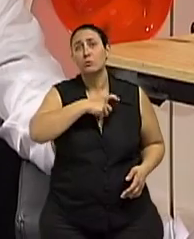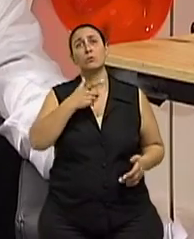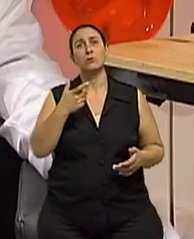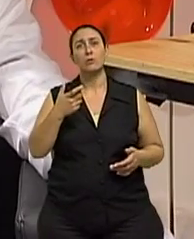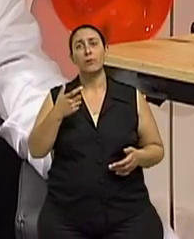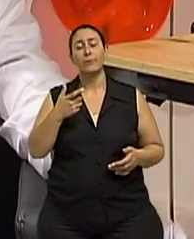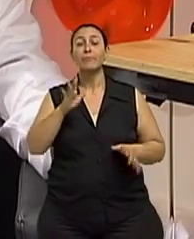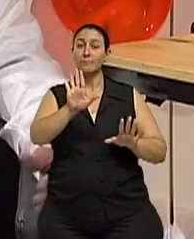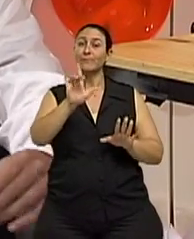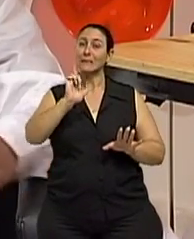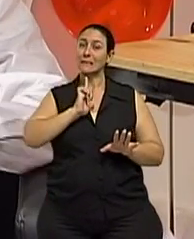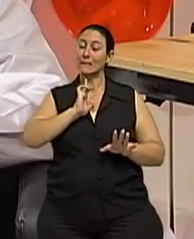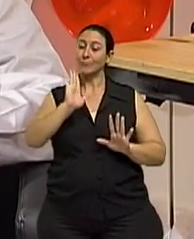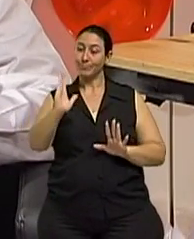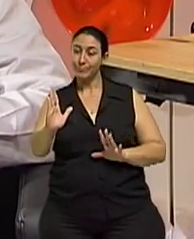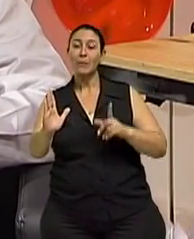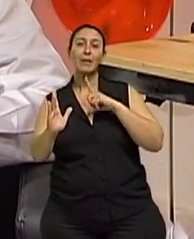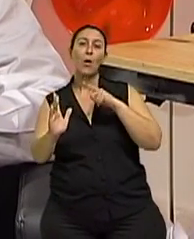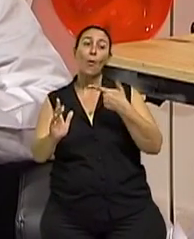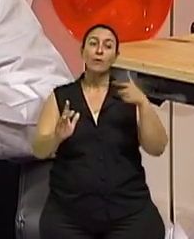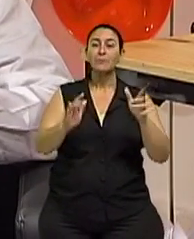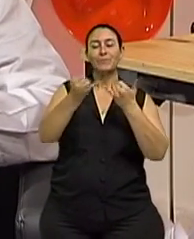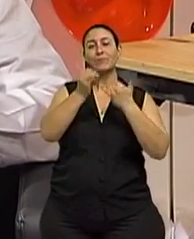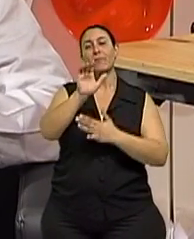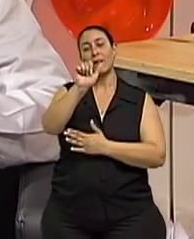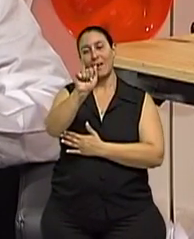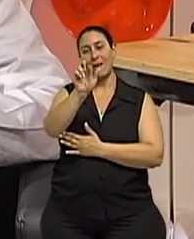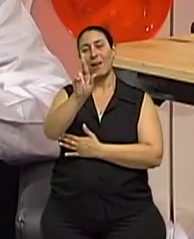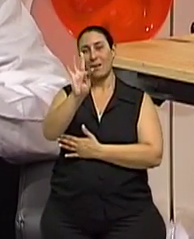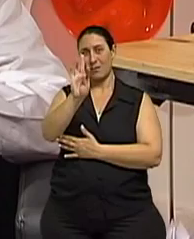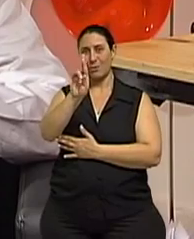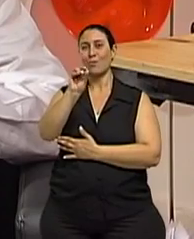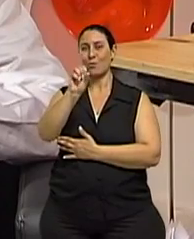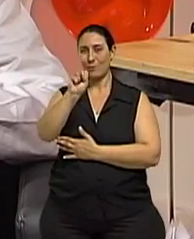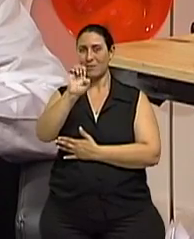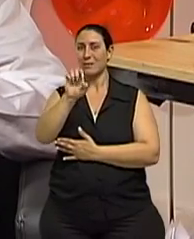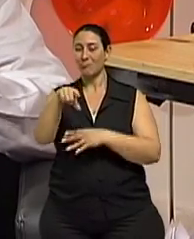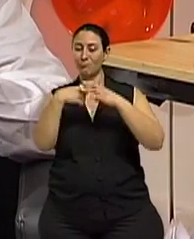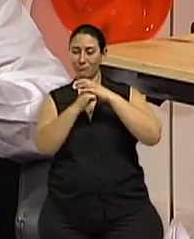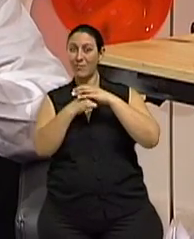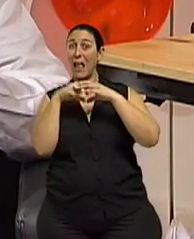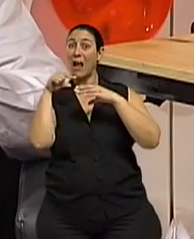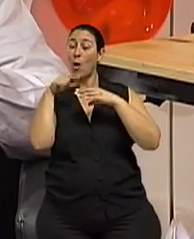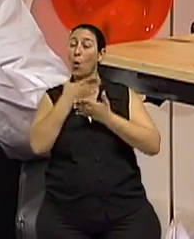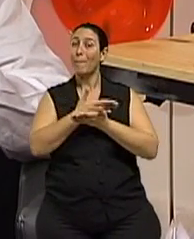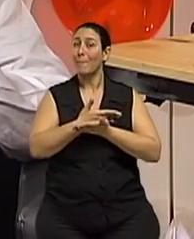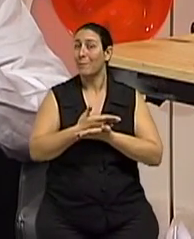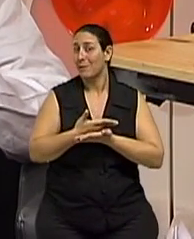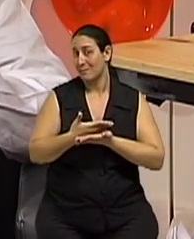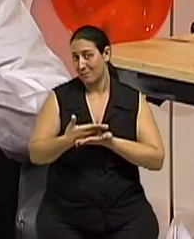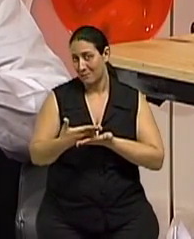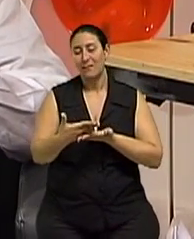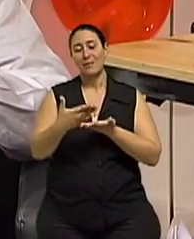Agora tem o outro lado. Se essa artrose, ela já é muito grande e ela começa a dar uma, ela